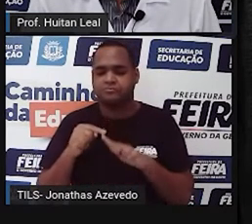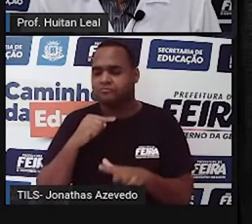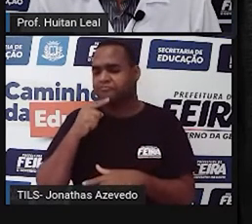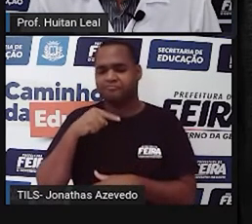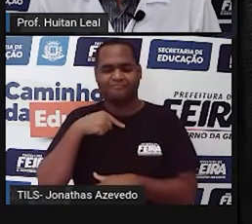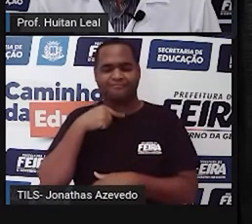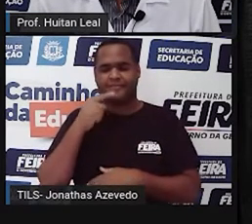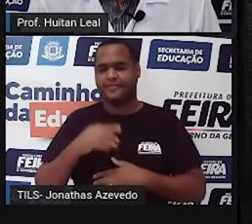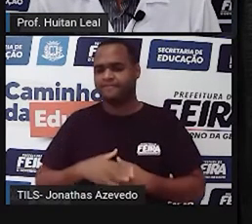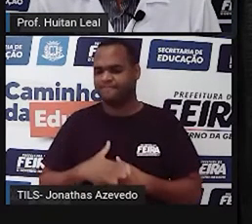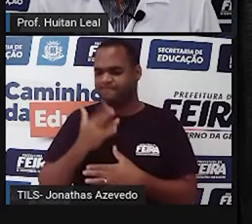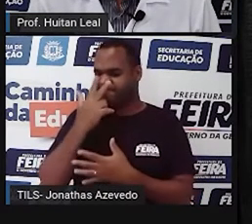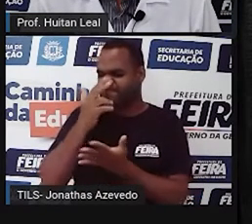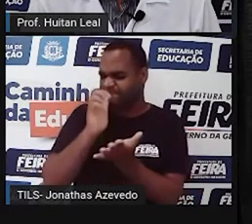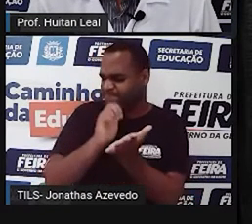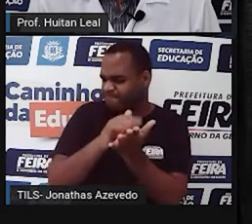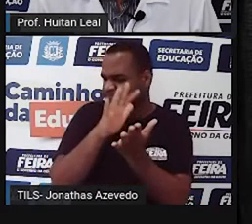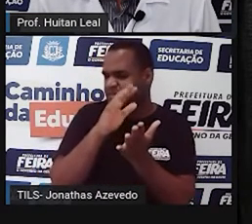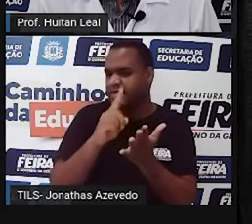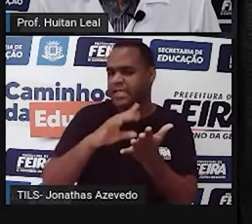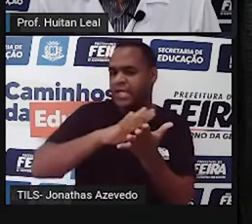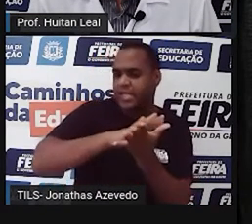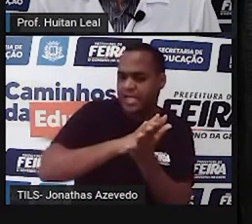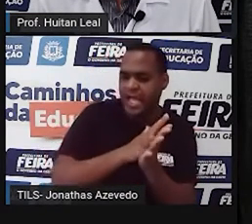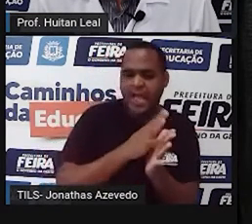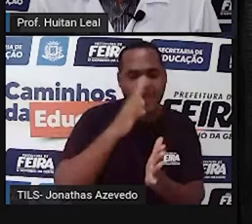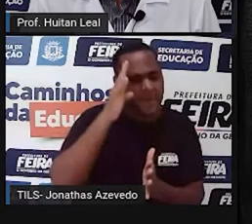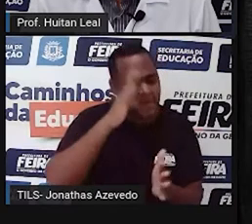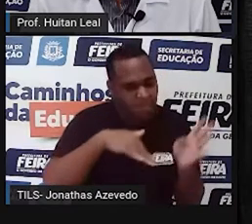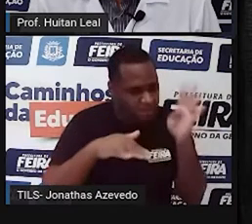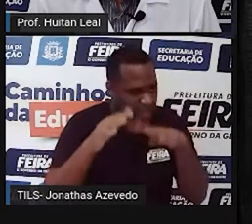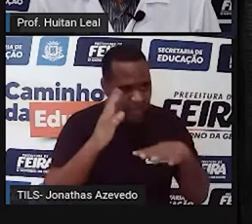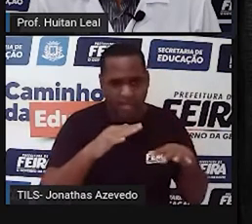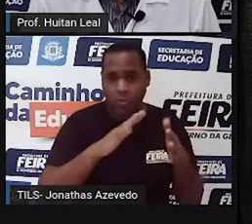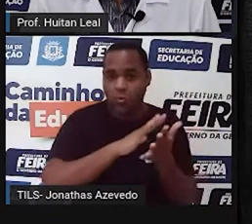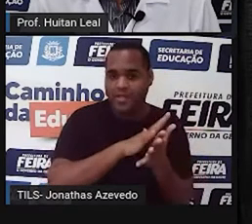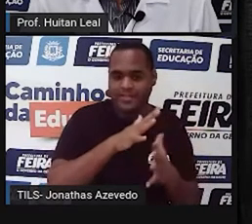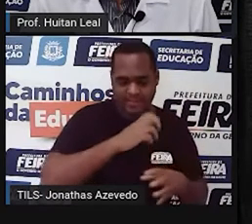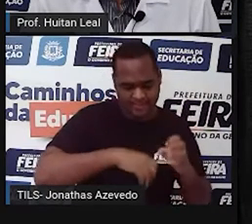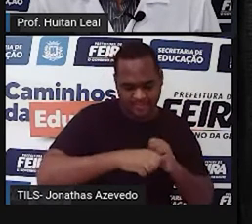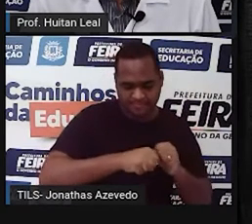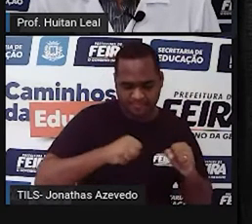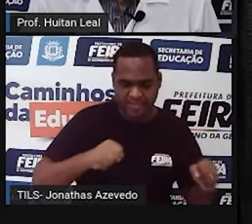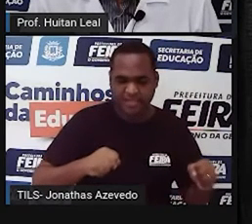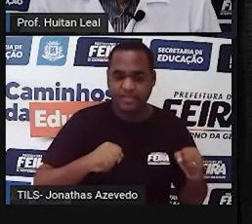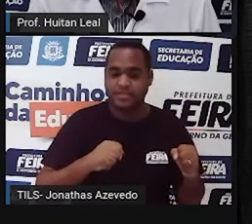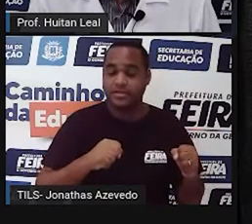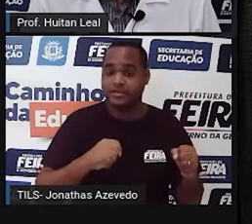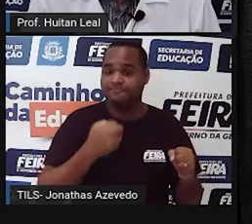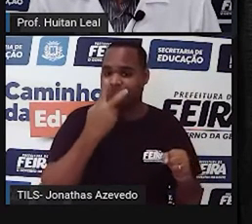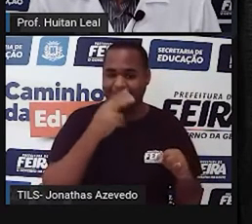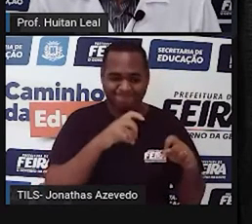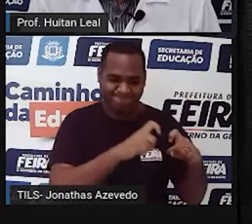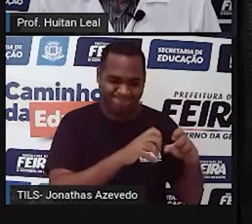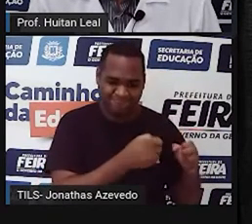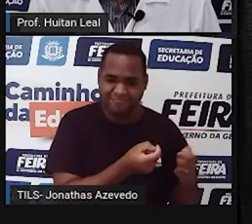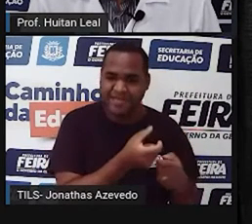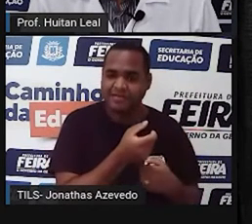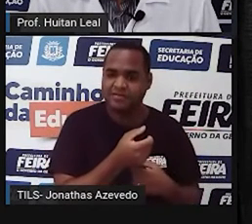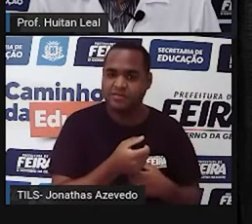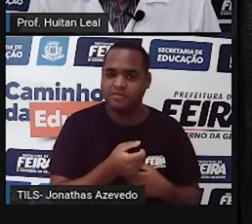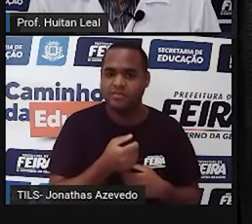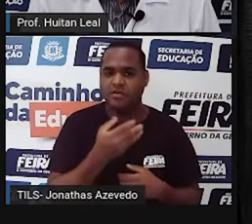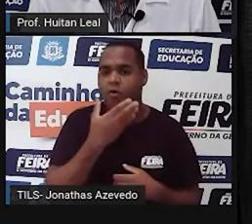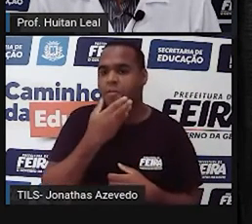Escorraçado como um cão, torturado pelos garotos maus, amarrado, quase violado. Israel era